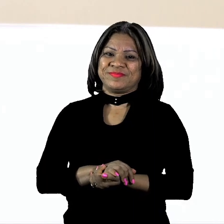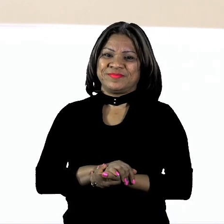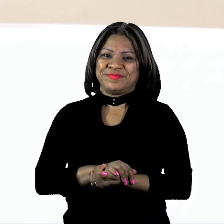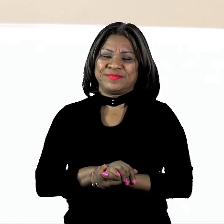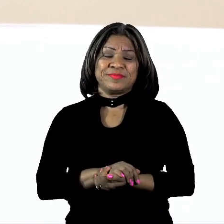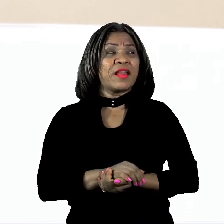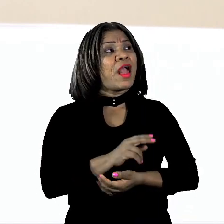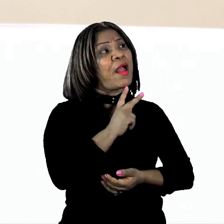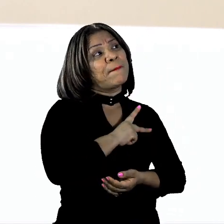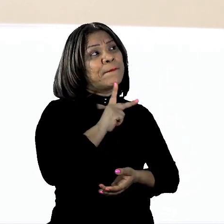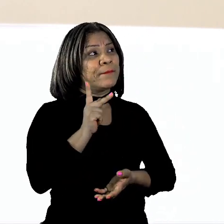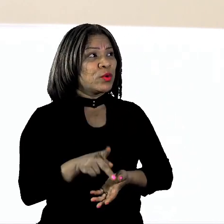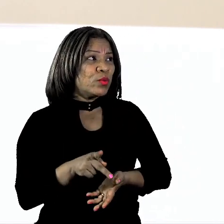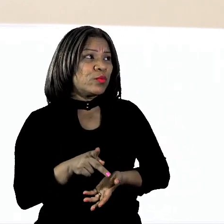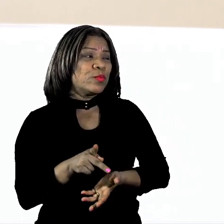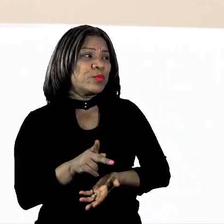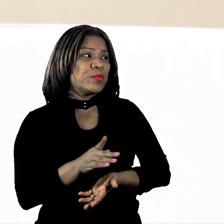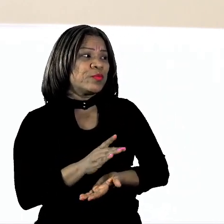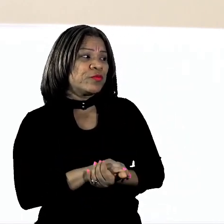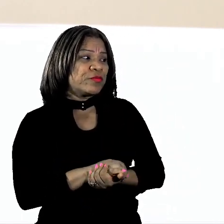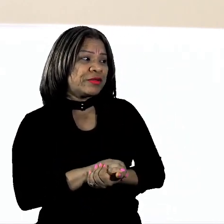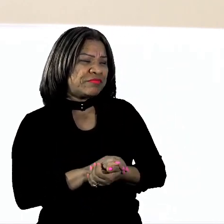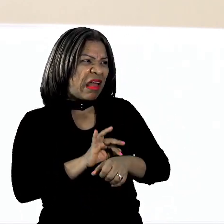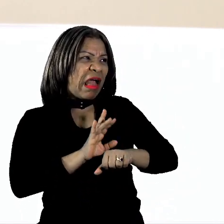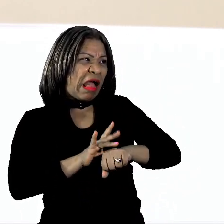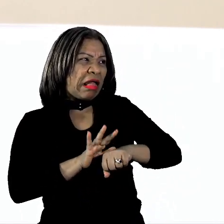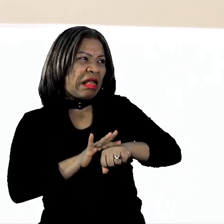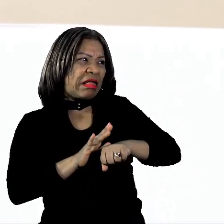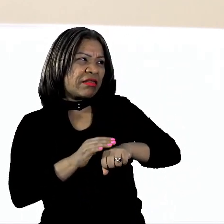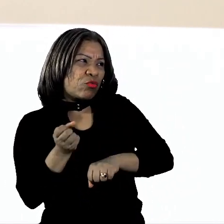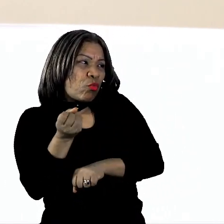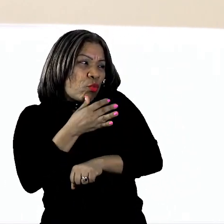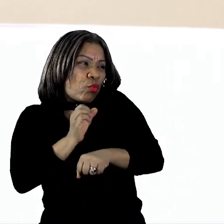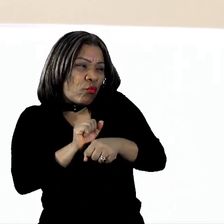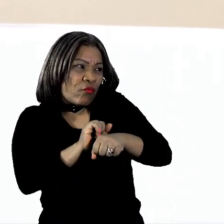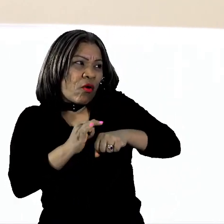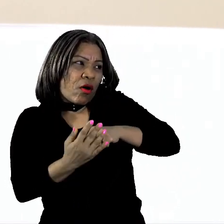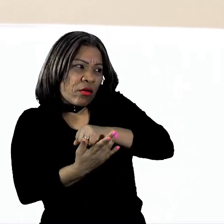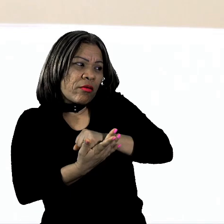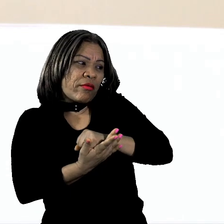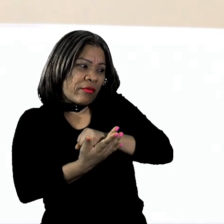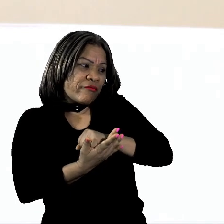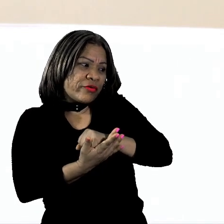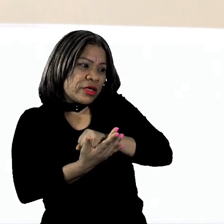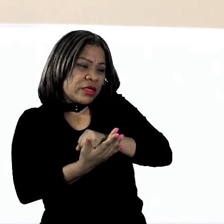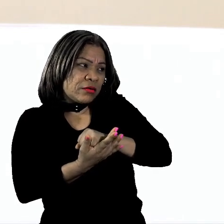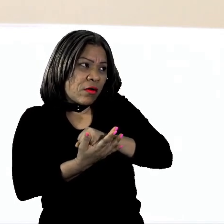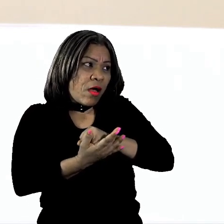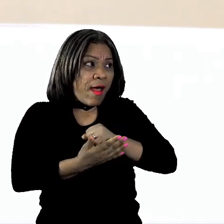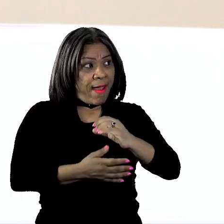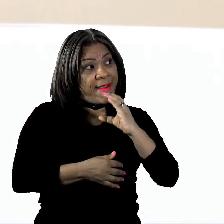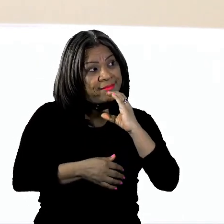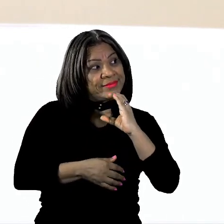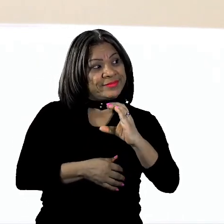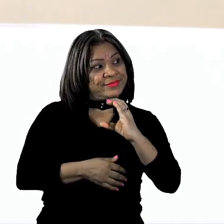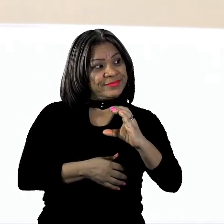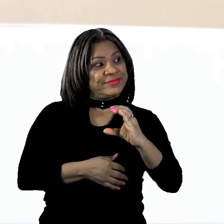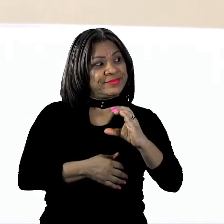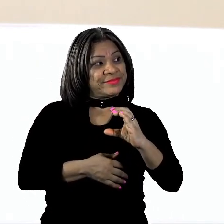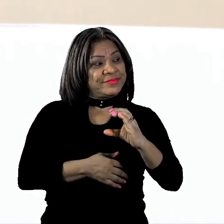Prof, essa doença do novo coronavírus é a alternativa C. Ela